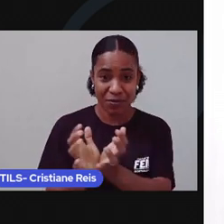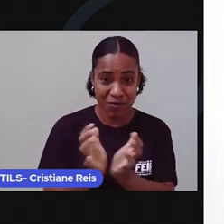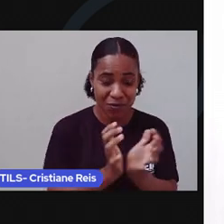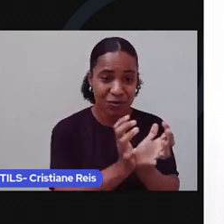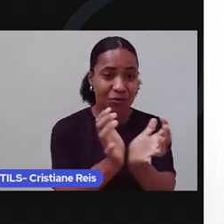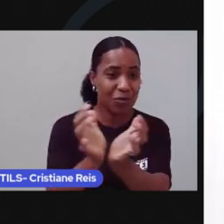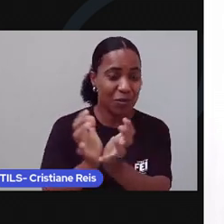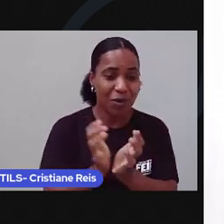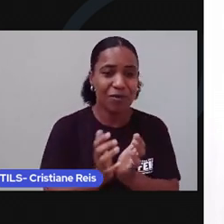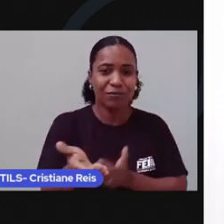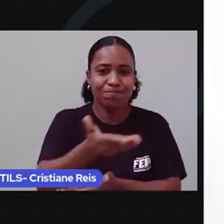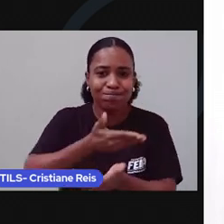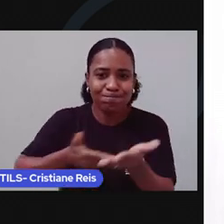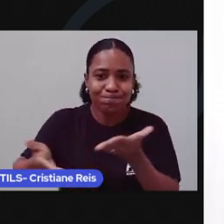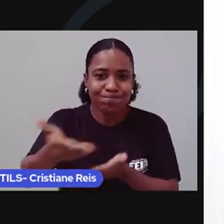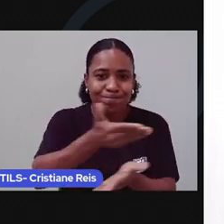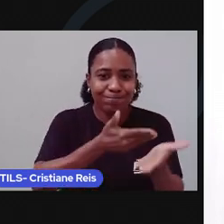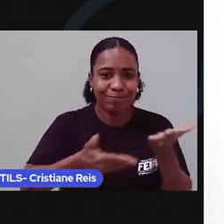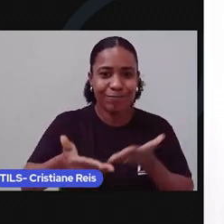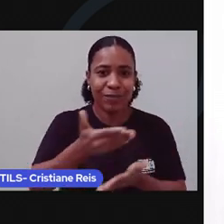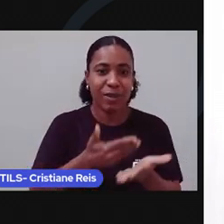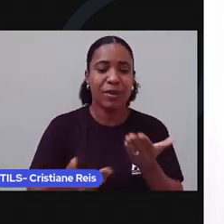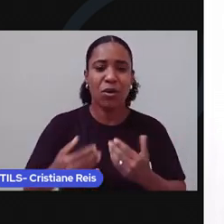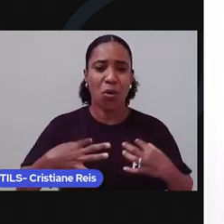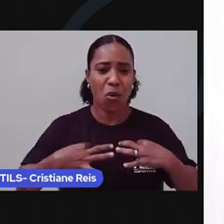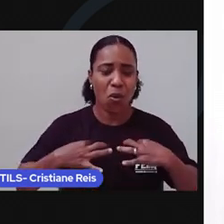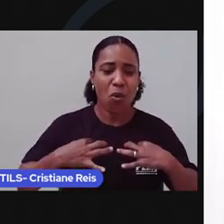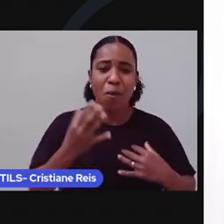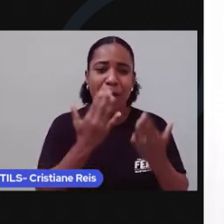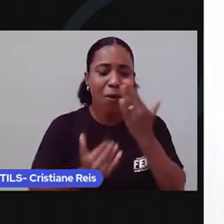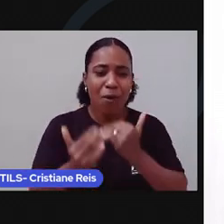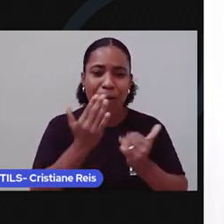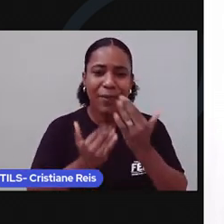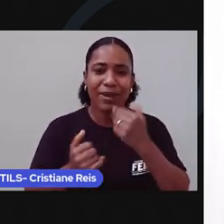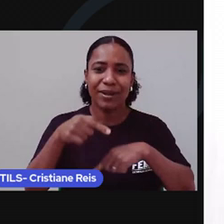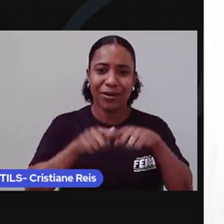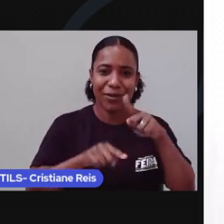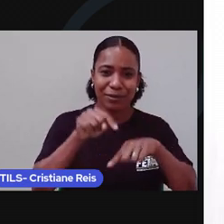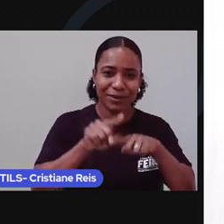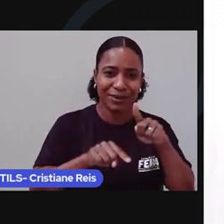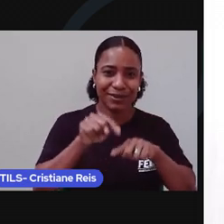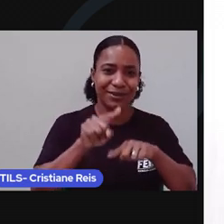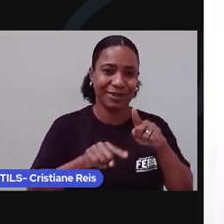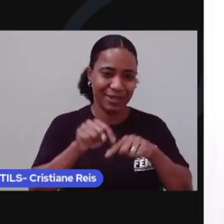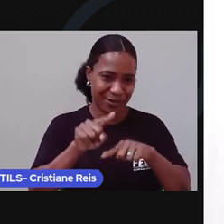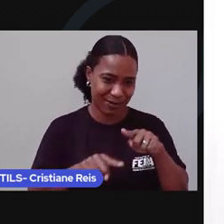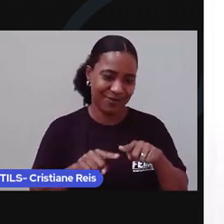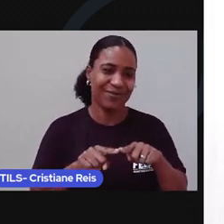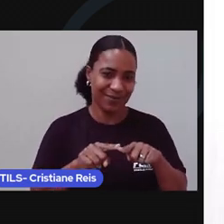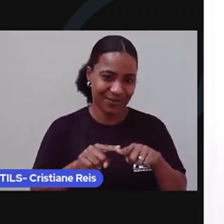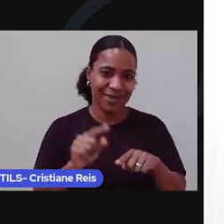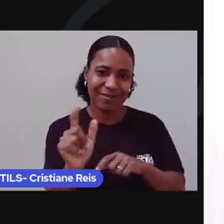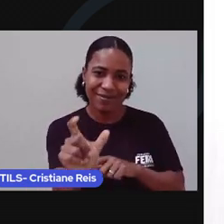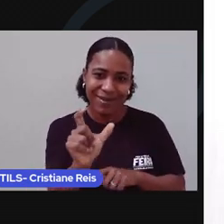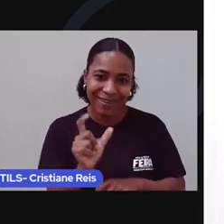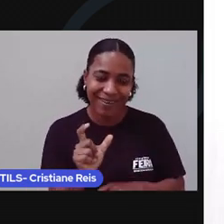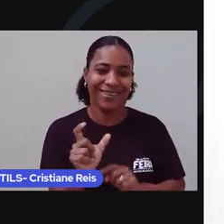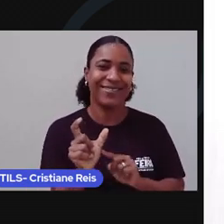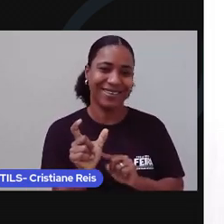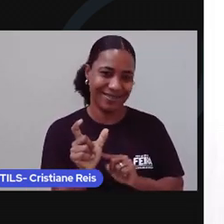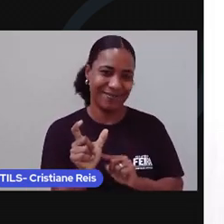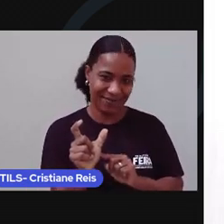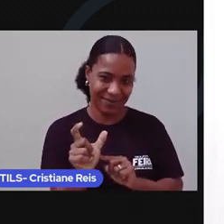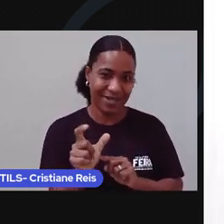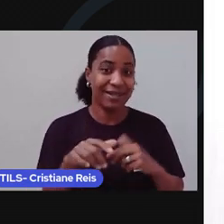roupas, comidas e objetos foram sendo naturalmente incorporados ao nosso cotidiano. Com isso, todos